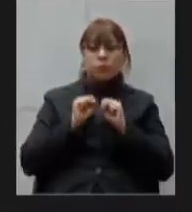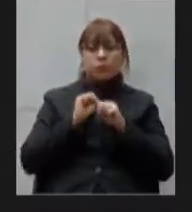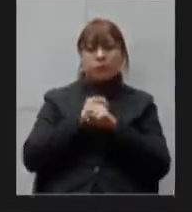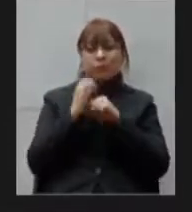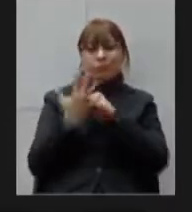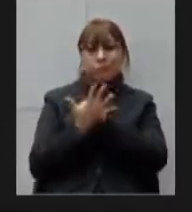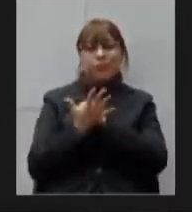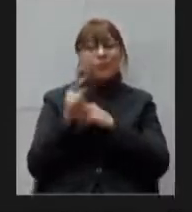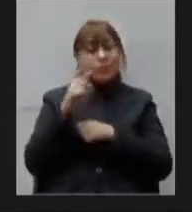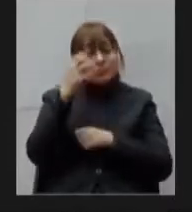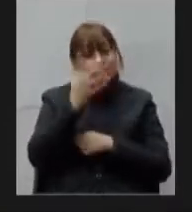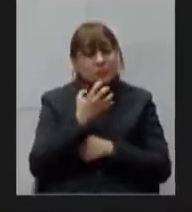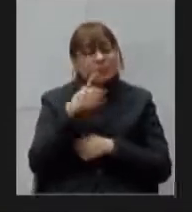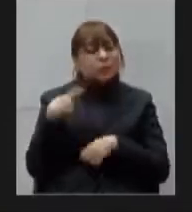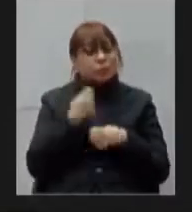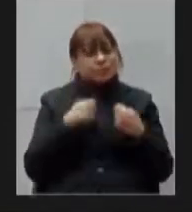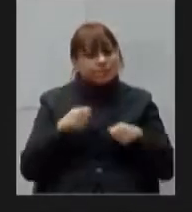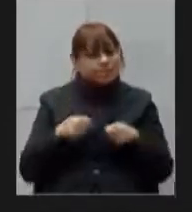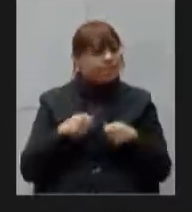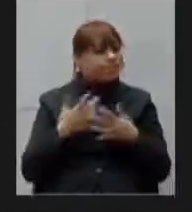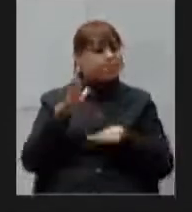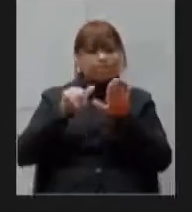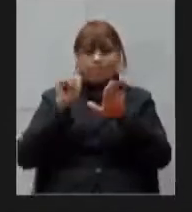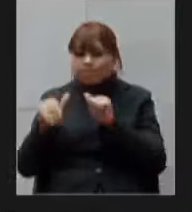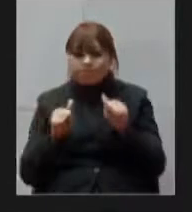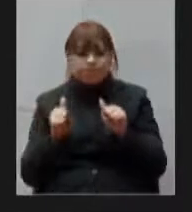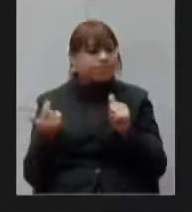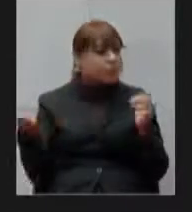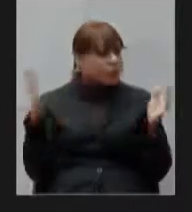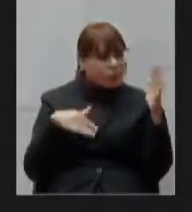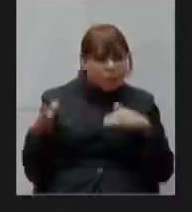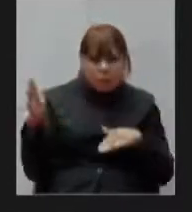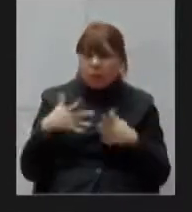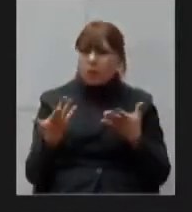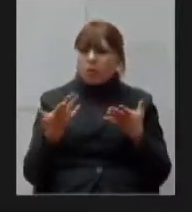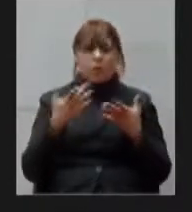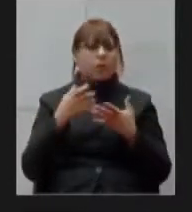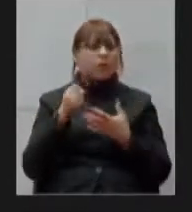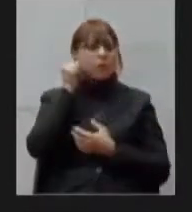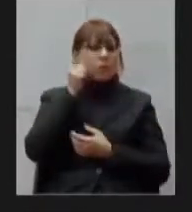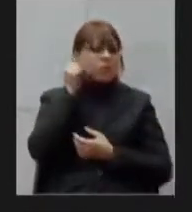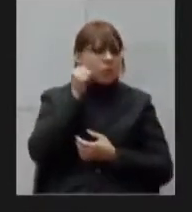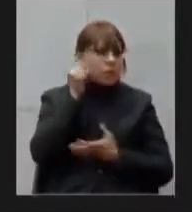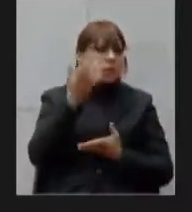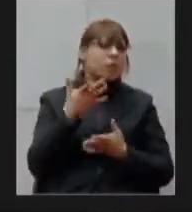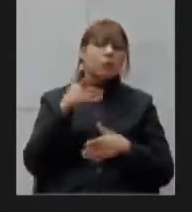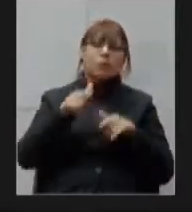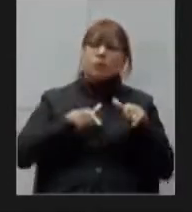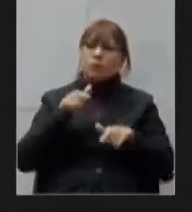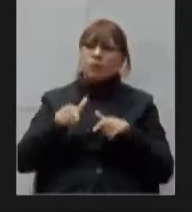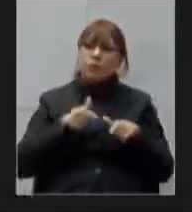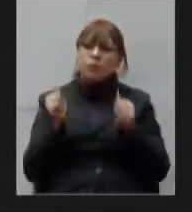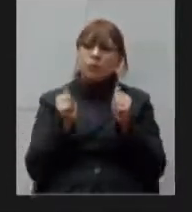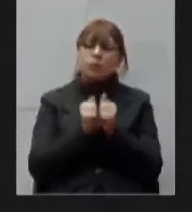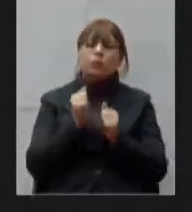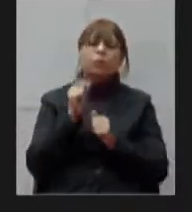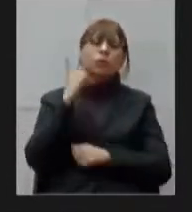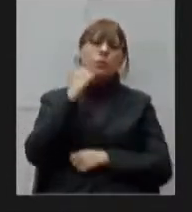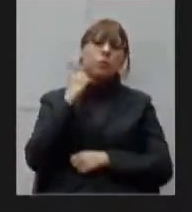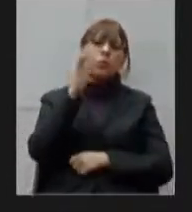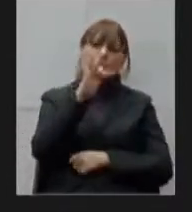é séria vamos convocar vamos convidar chamar esses três senadores junto lá com os deputados federais na